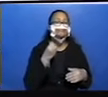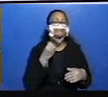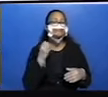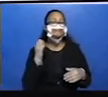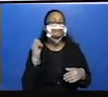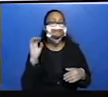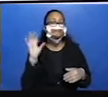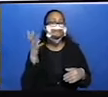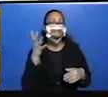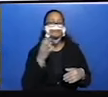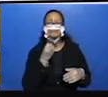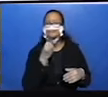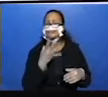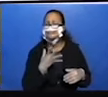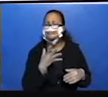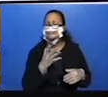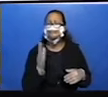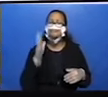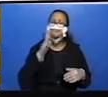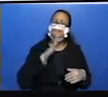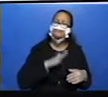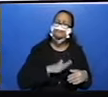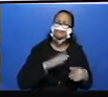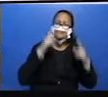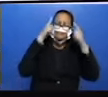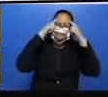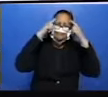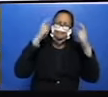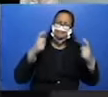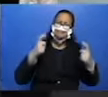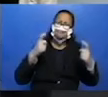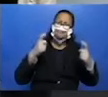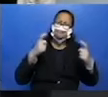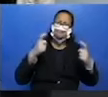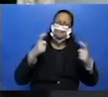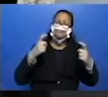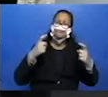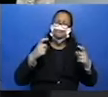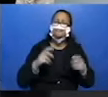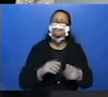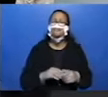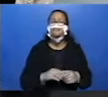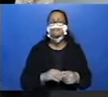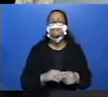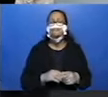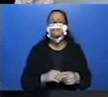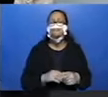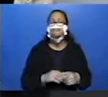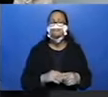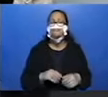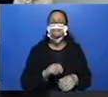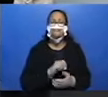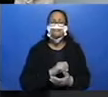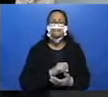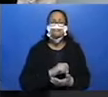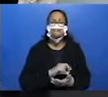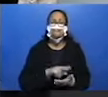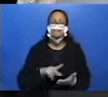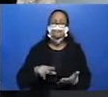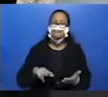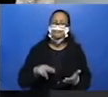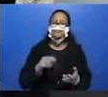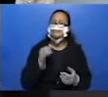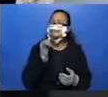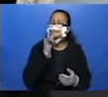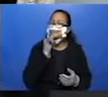Aconteceu mal. Aconteceu violentamente. Então, esses aqui são alguns exemplos. Esses de tempo,